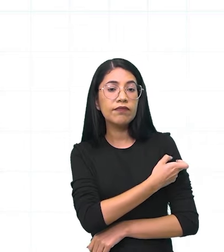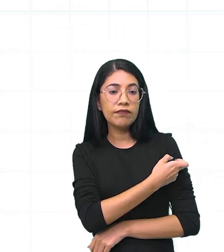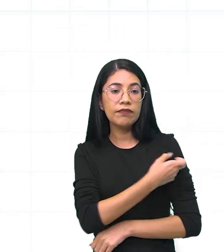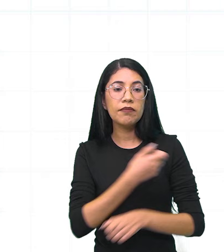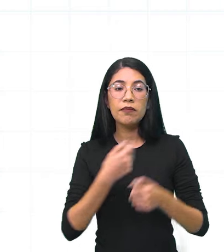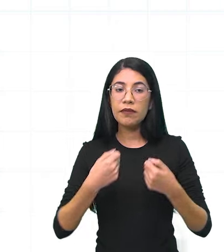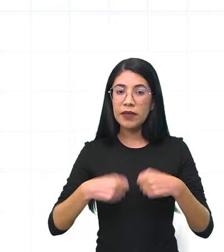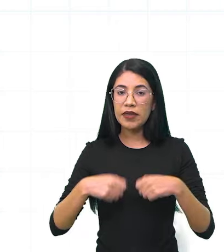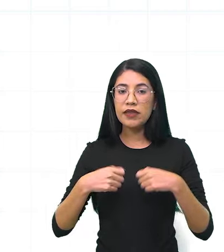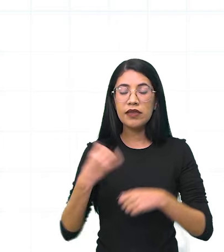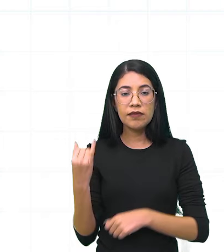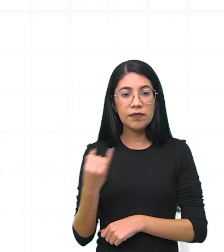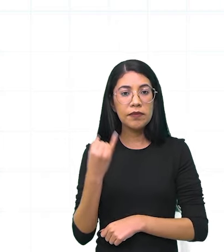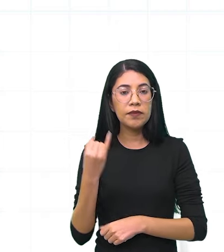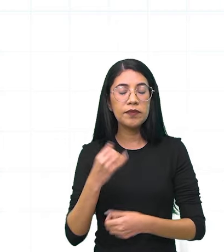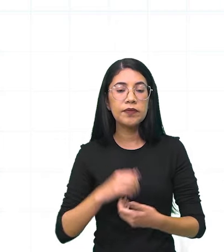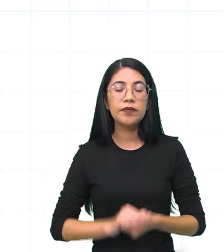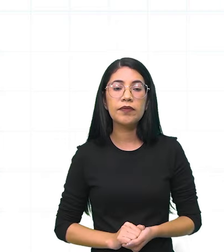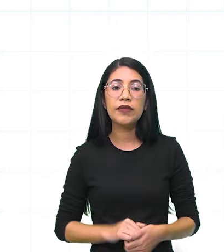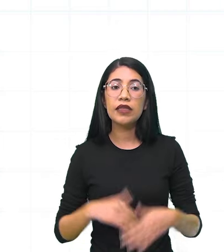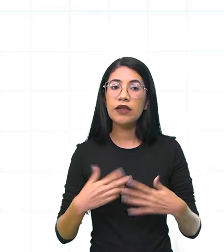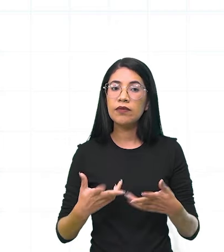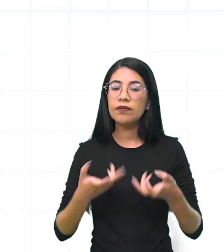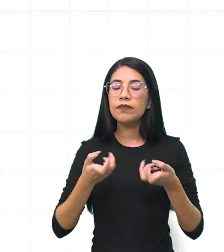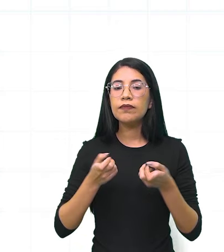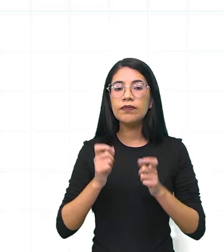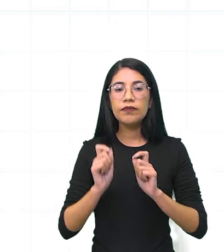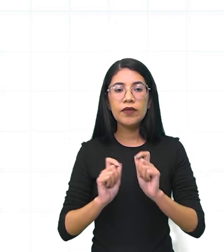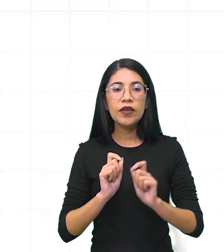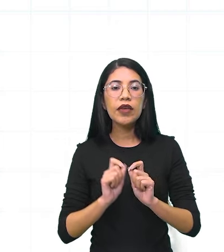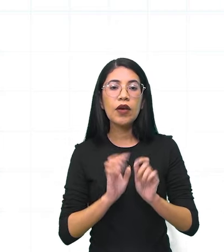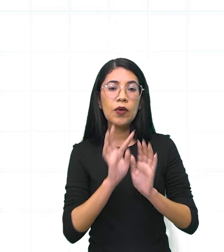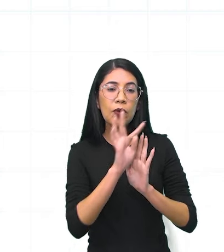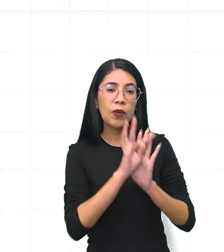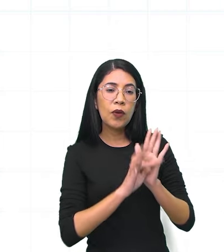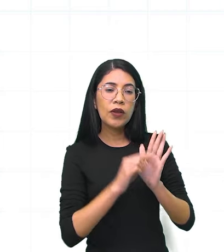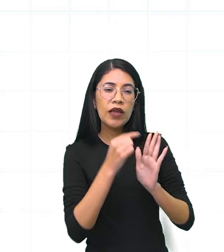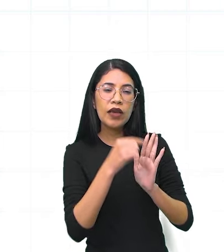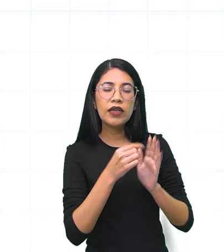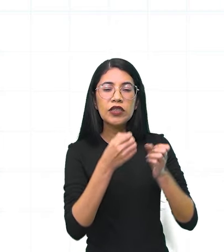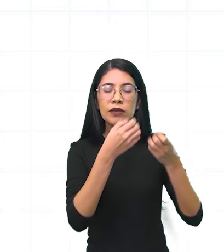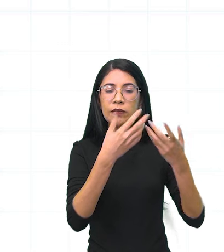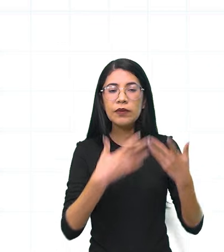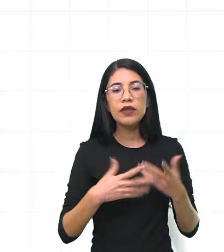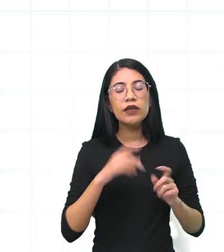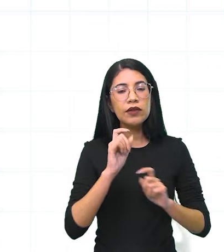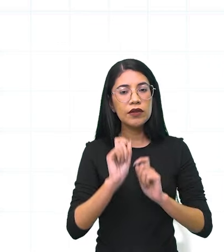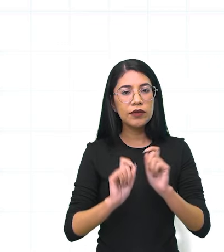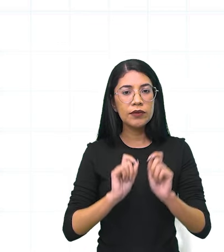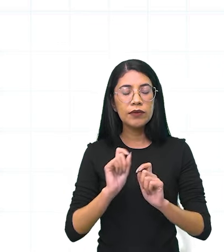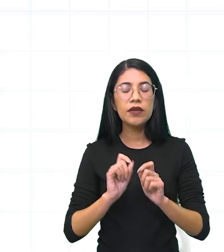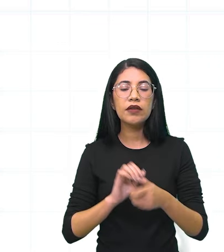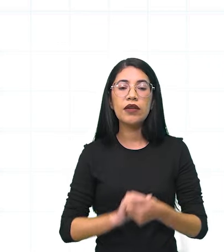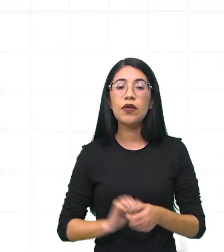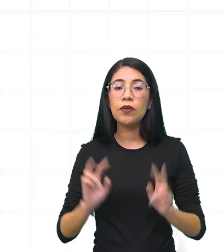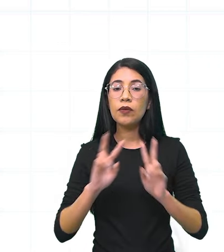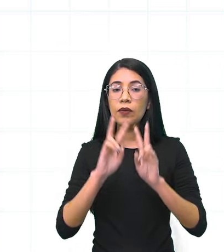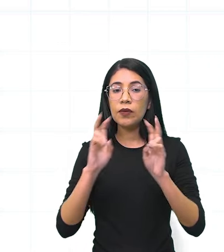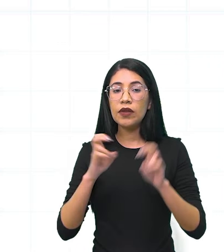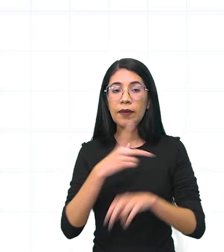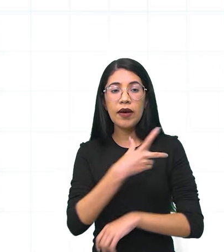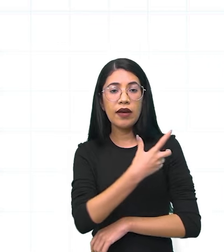vacinas. Olha só como ele está falando sobre a questão